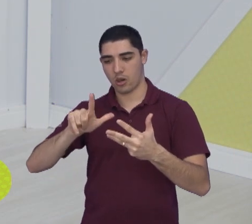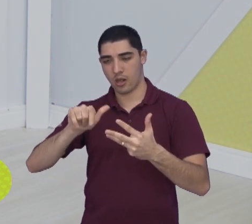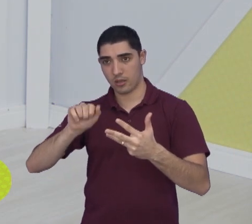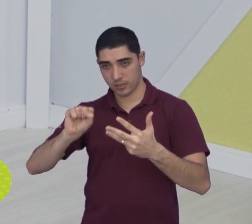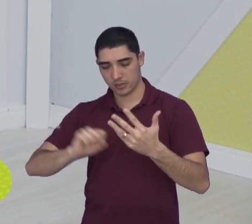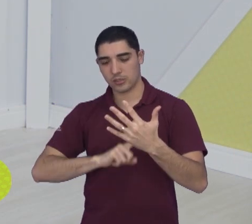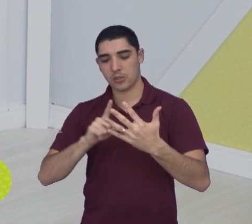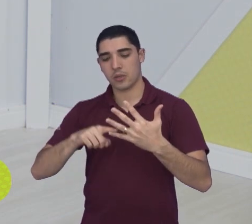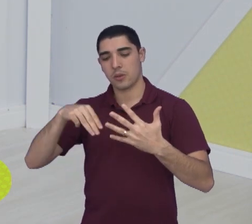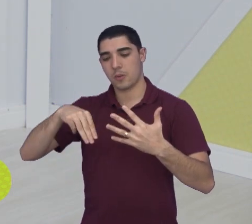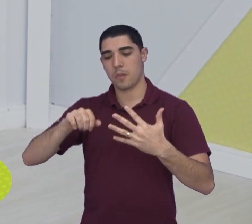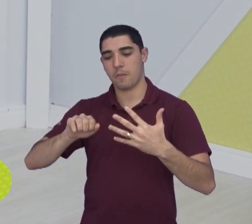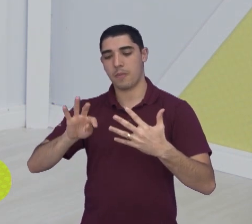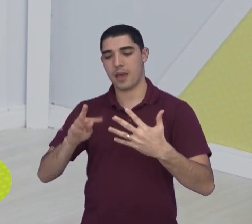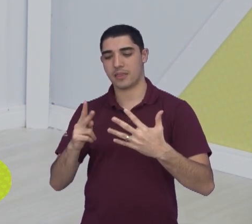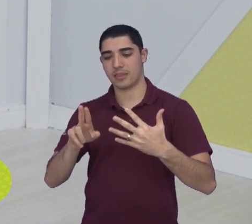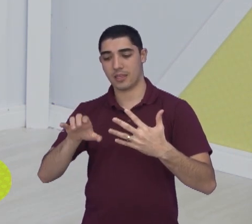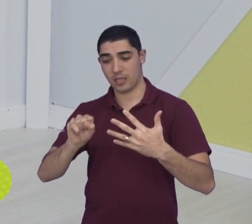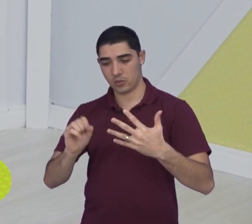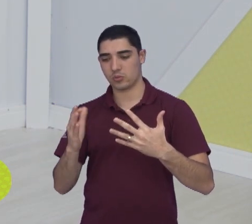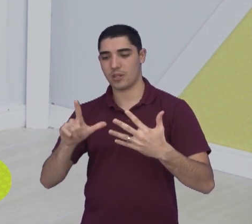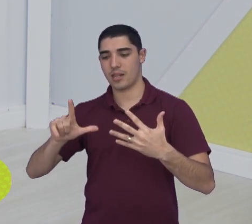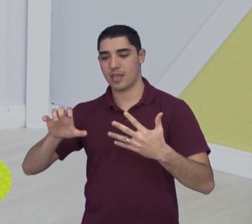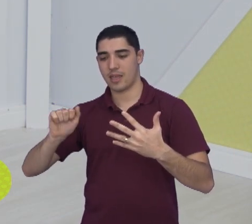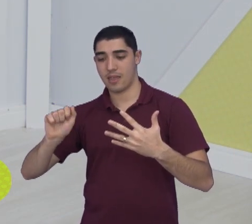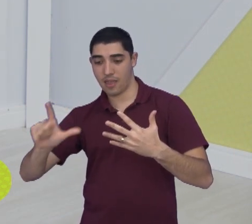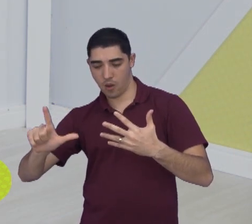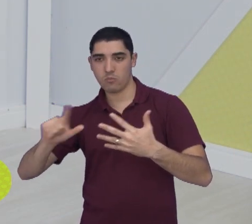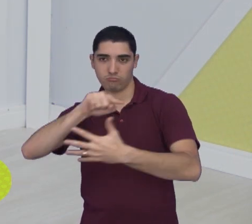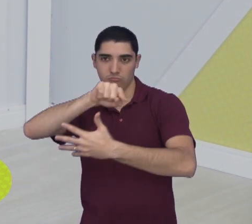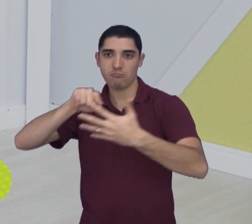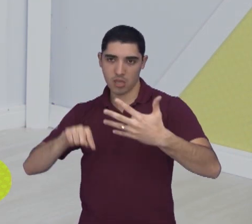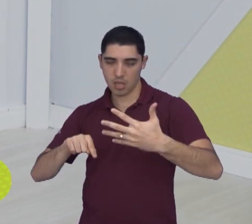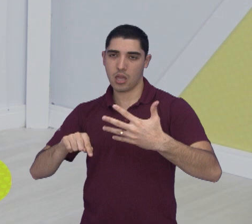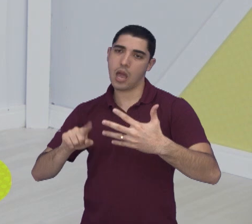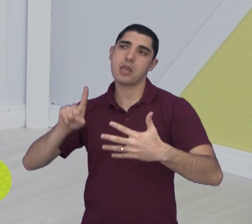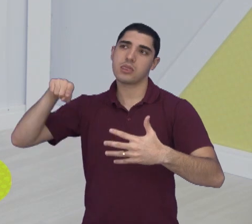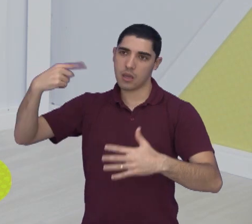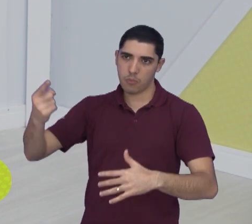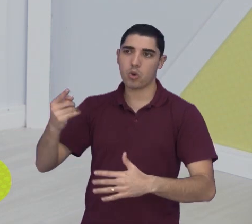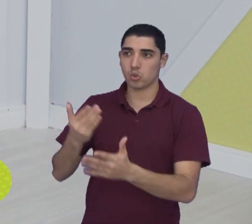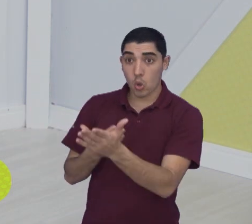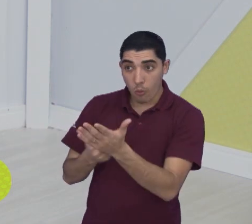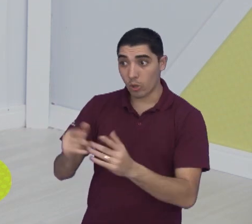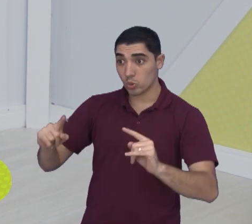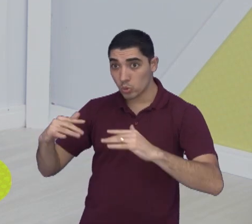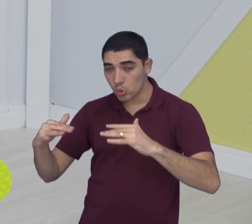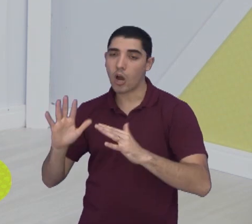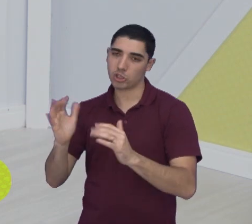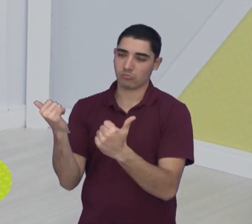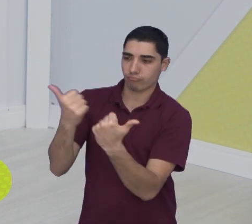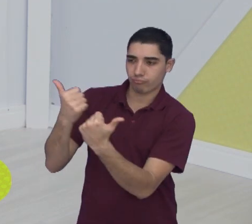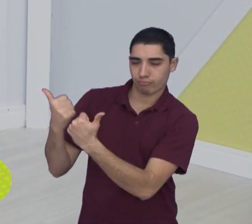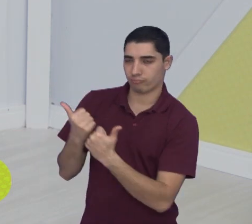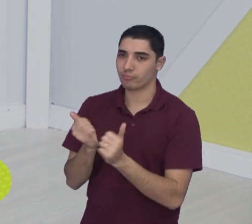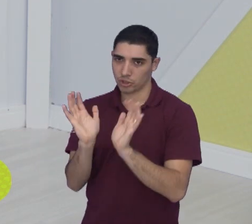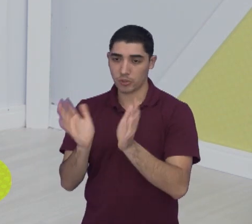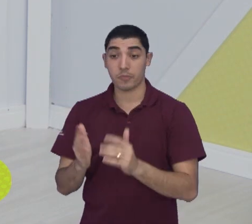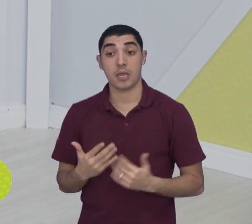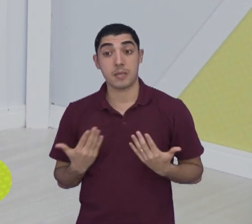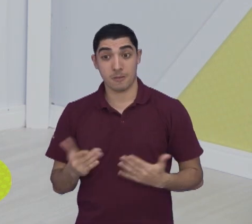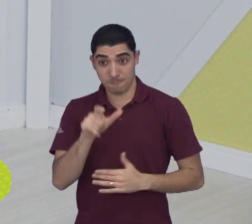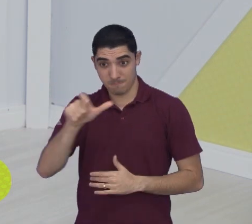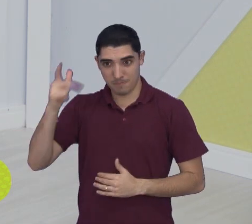completaram o quinteto titular da equipe do São José, que, claro, rodou bastante durante a partida. Brunão, para quem gosta de